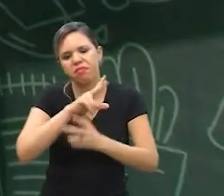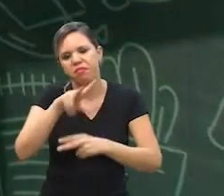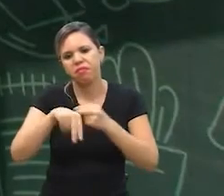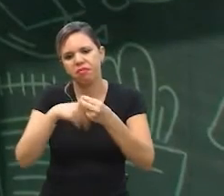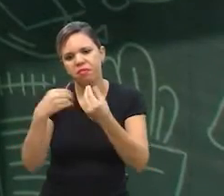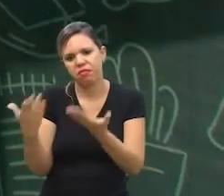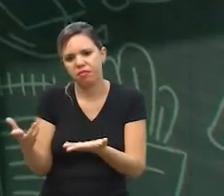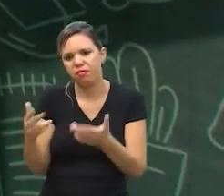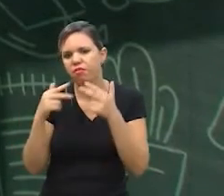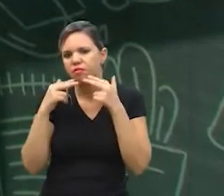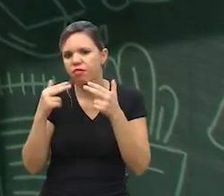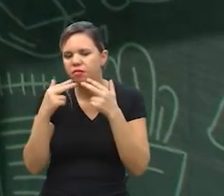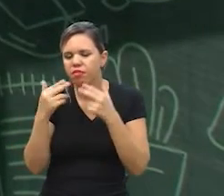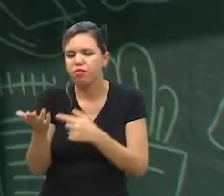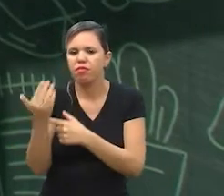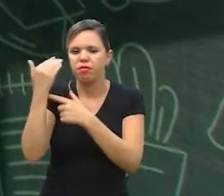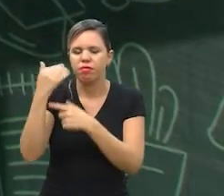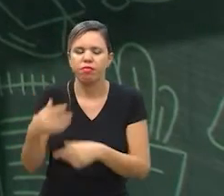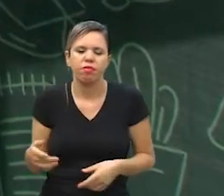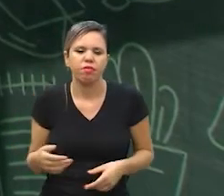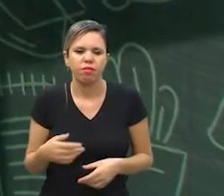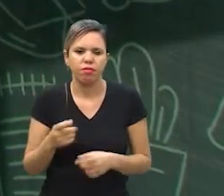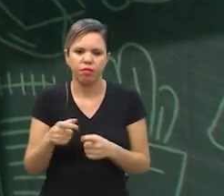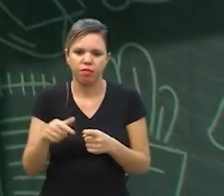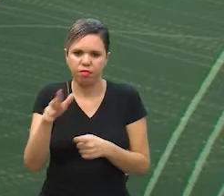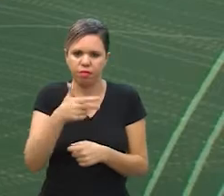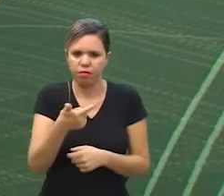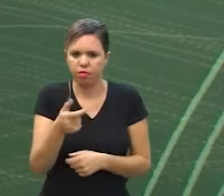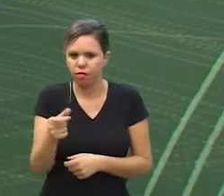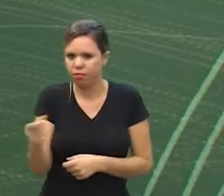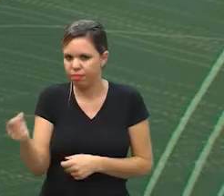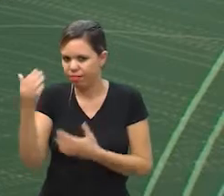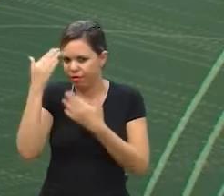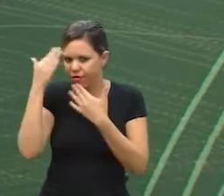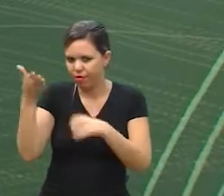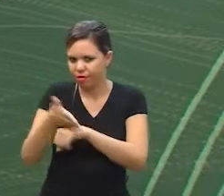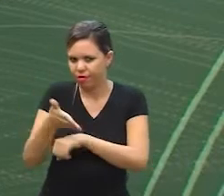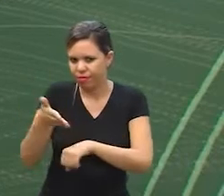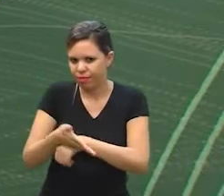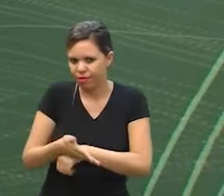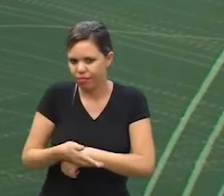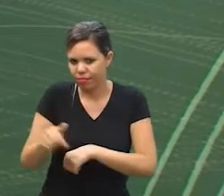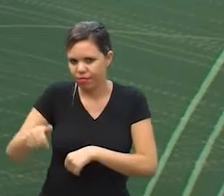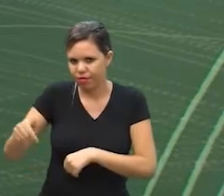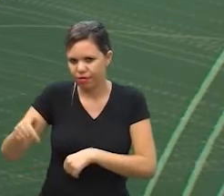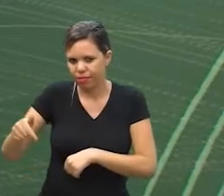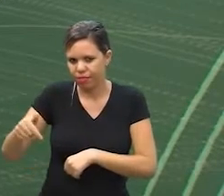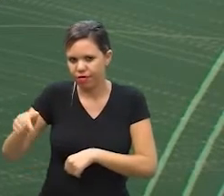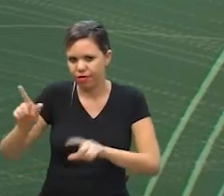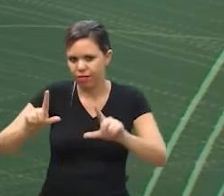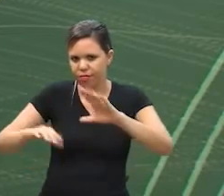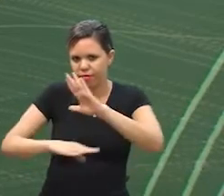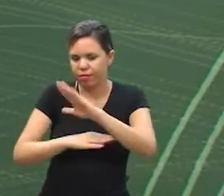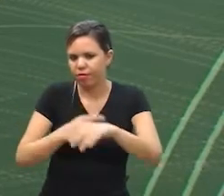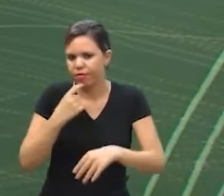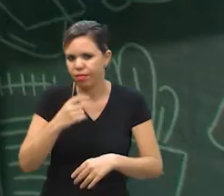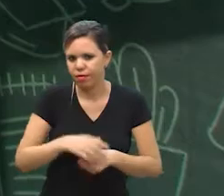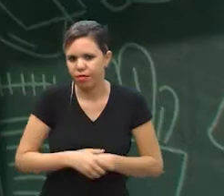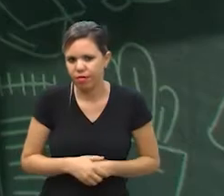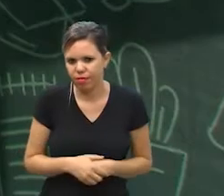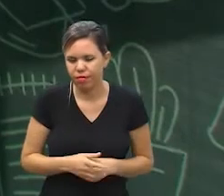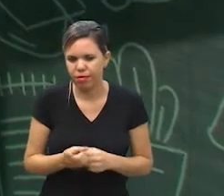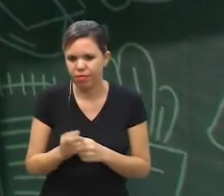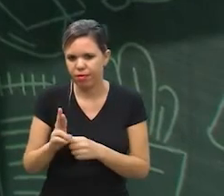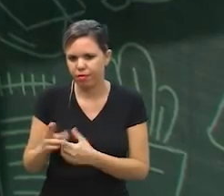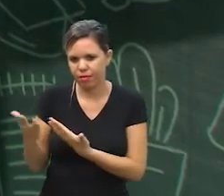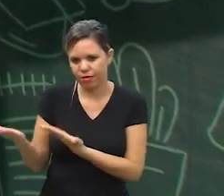prêmio de inovação médica 2020 e muito obrigado pela sua participação aqui na TV Câmara Campinas